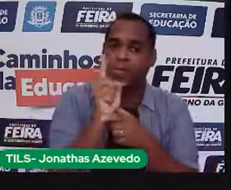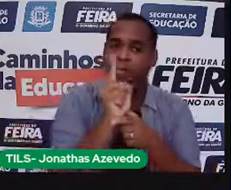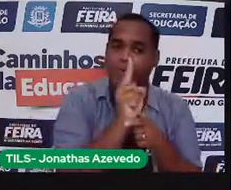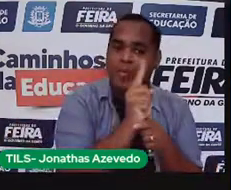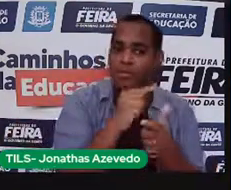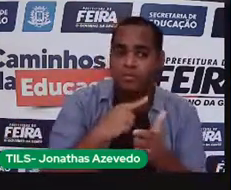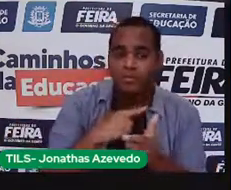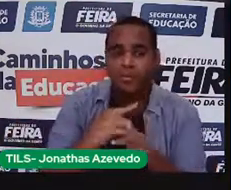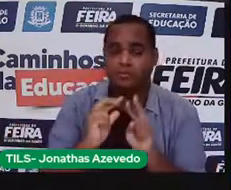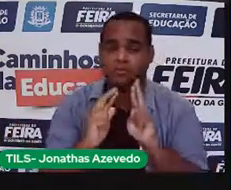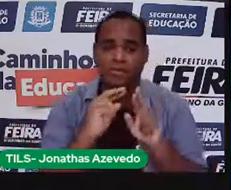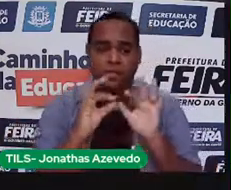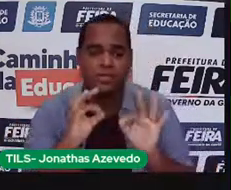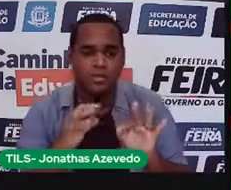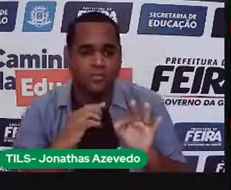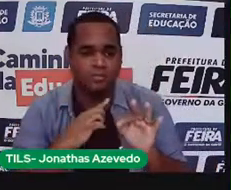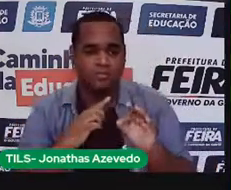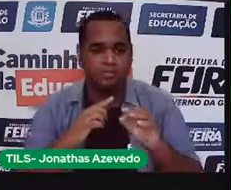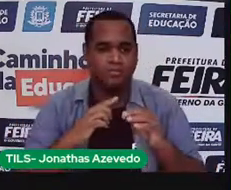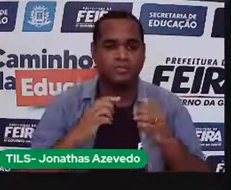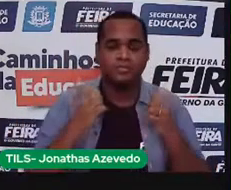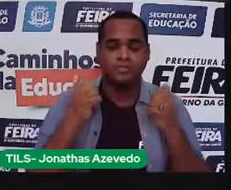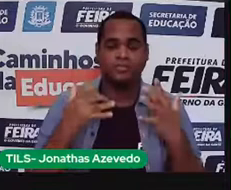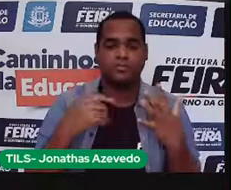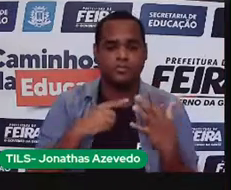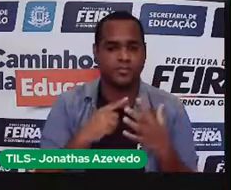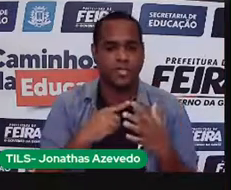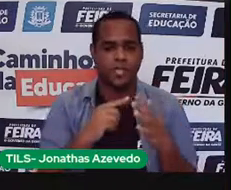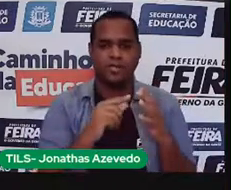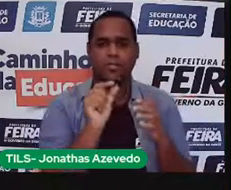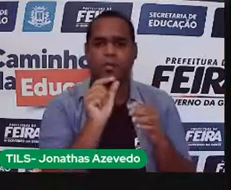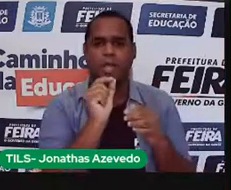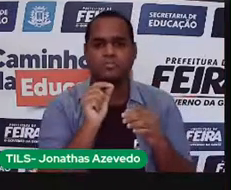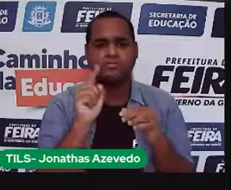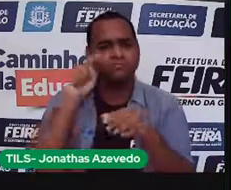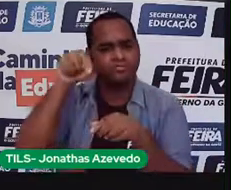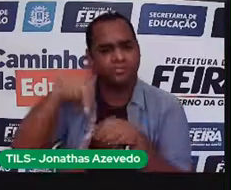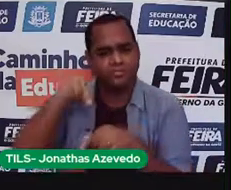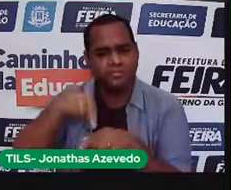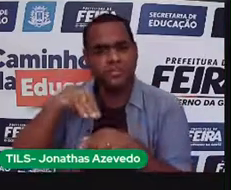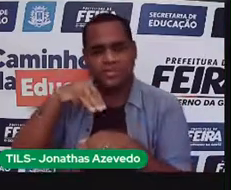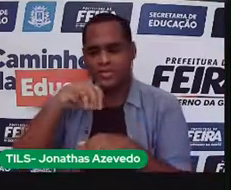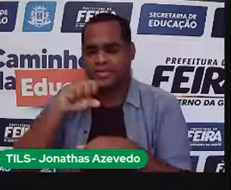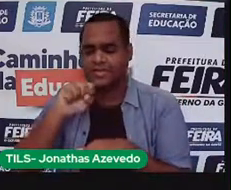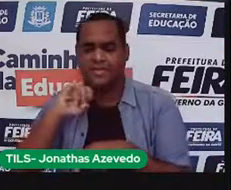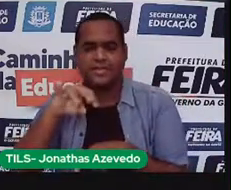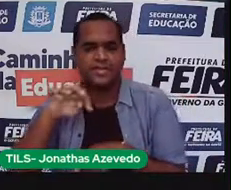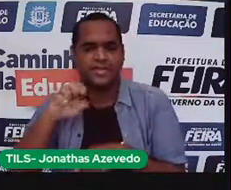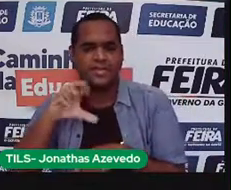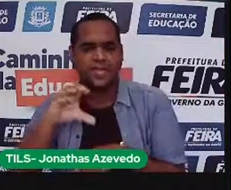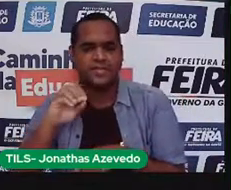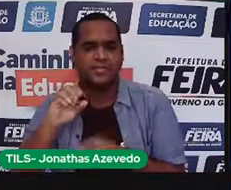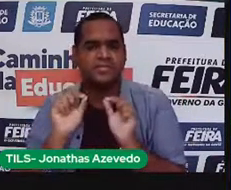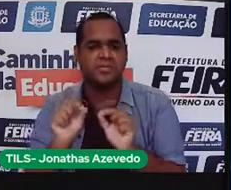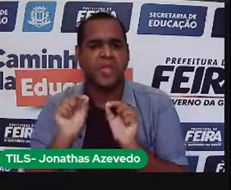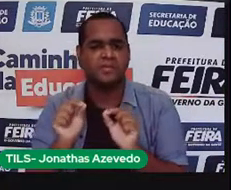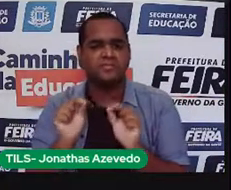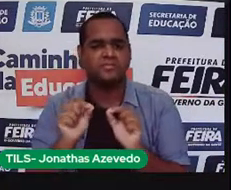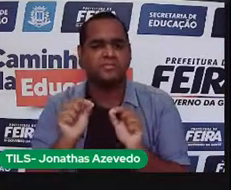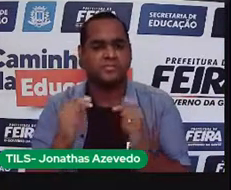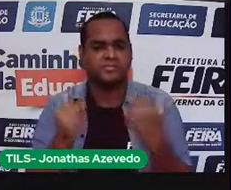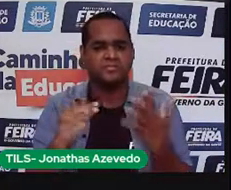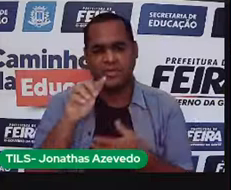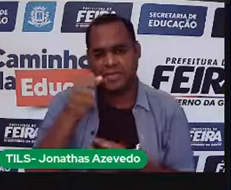aparecer. E aqui tem. Marque dentre as alternativas abaixo o exemplo de material sintético. Ah, vou marcar aqui esse.